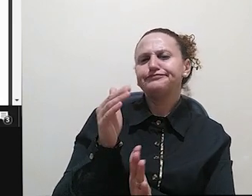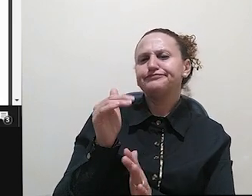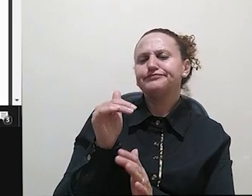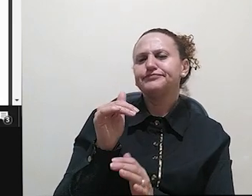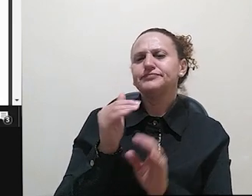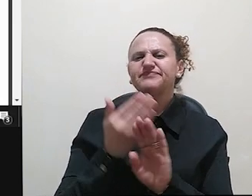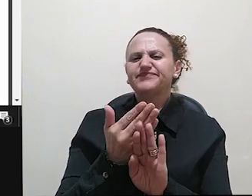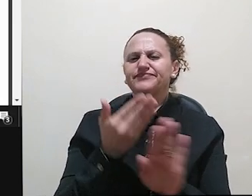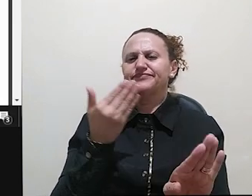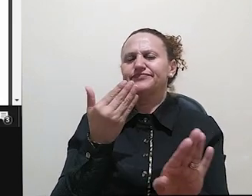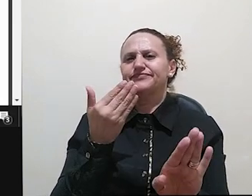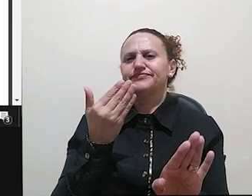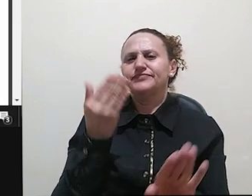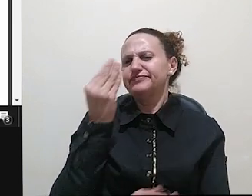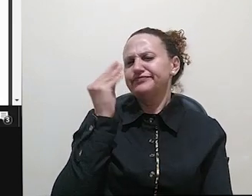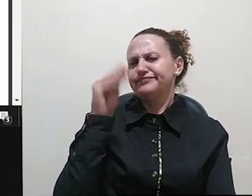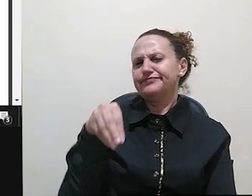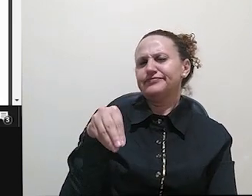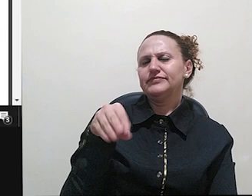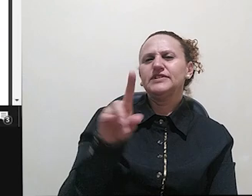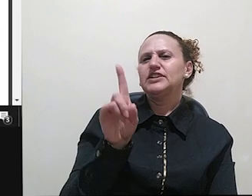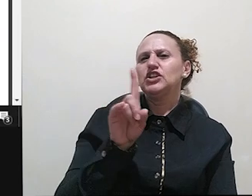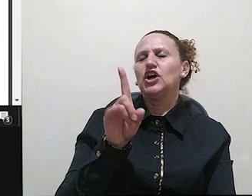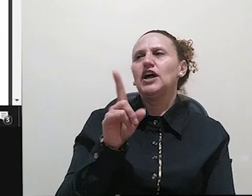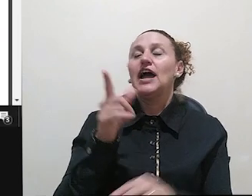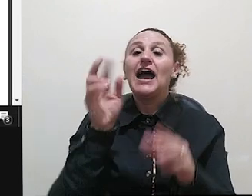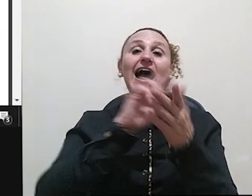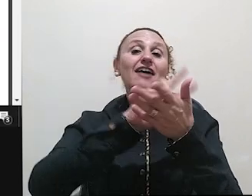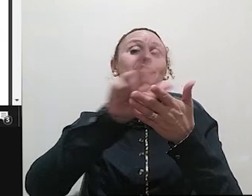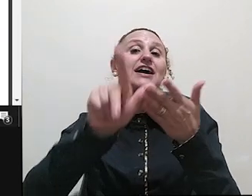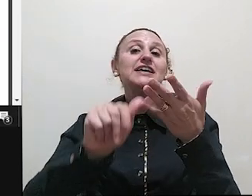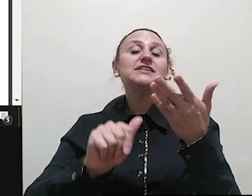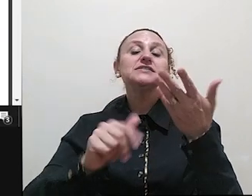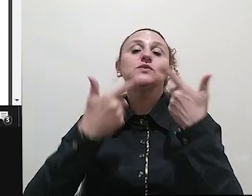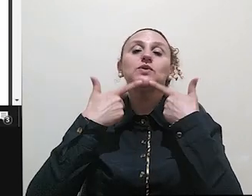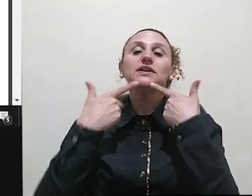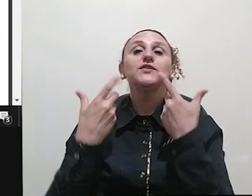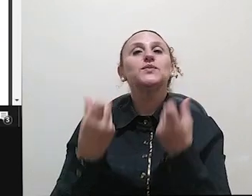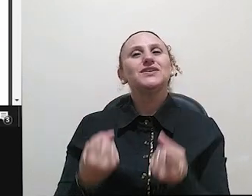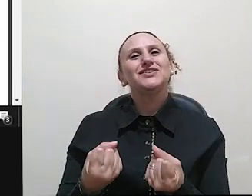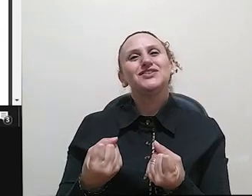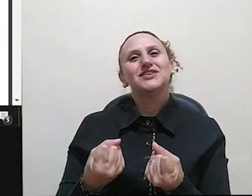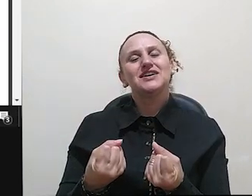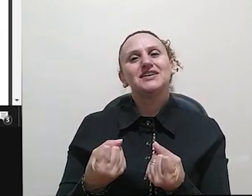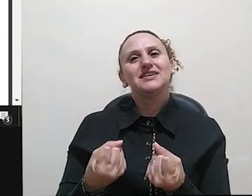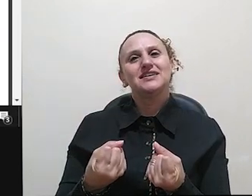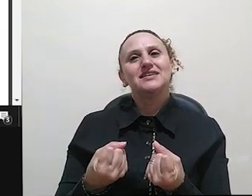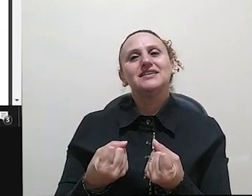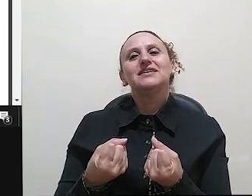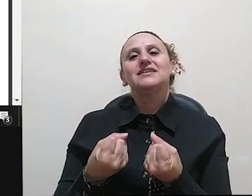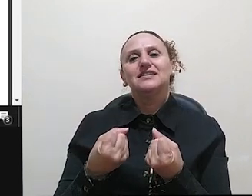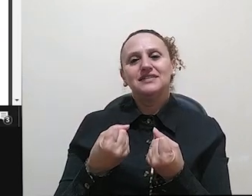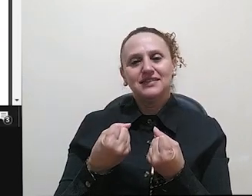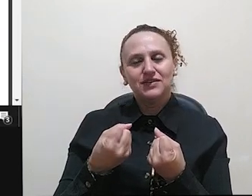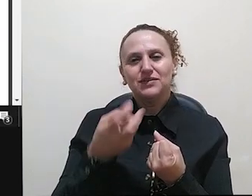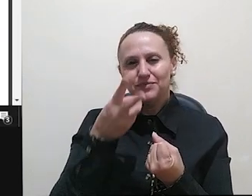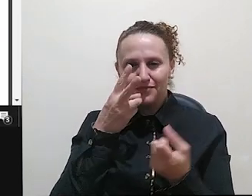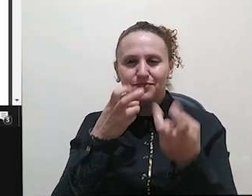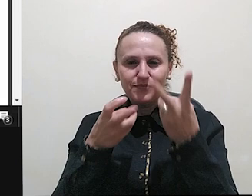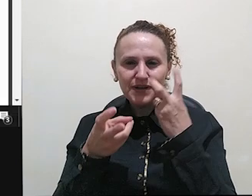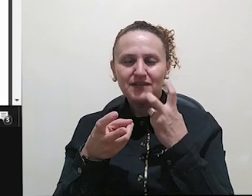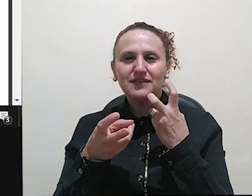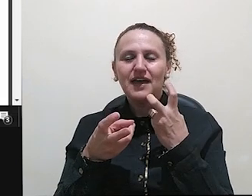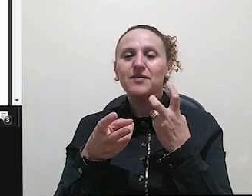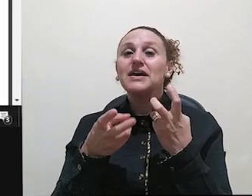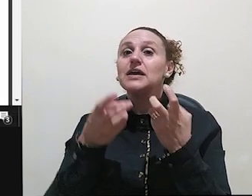perspectiva normativa prescritiva. Então, dos autores do texto que ele está resenhando, né? E